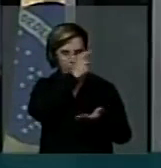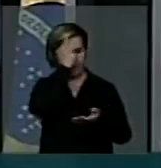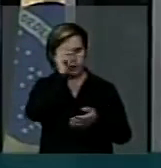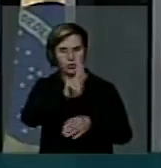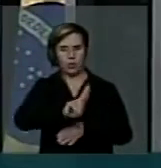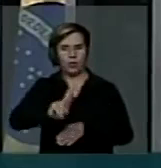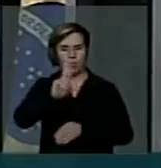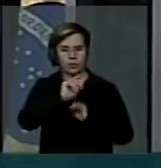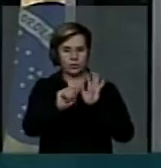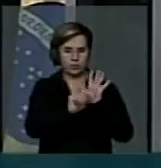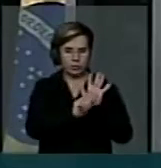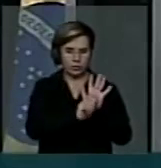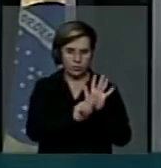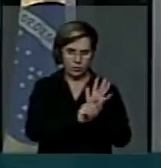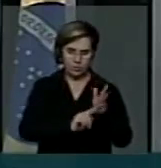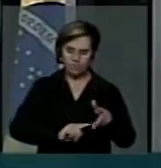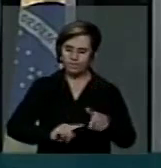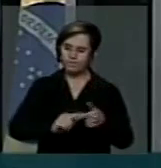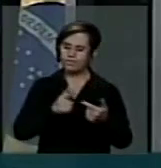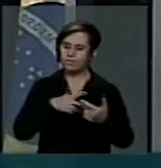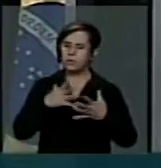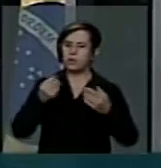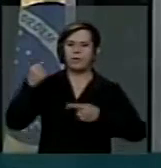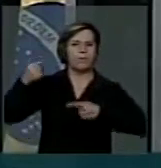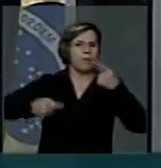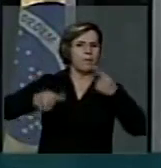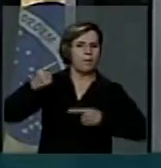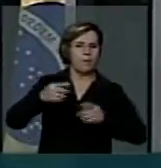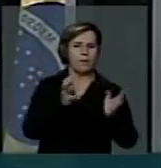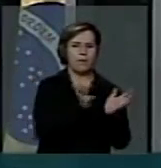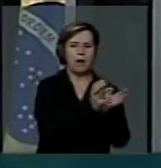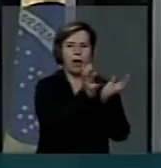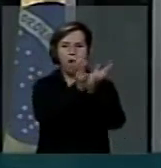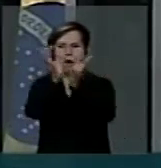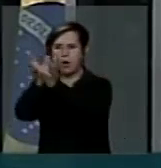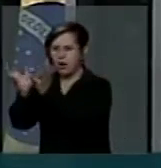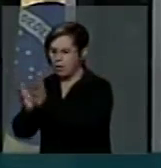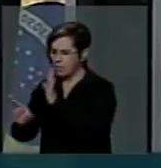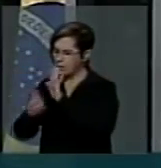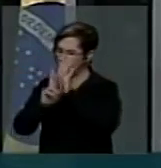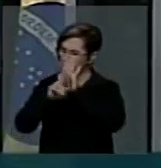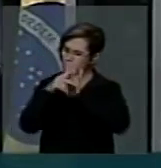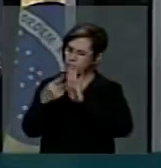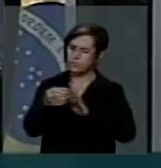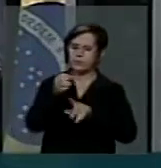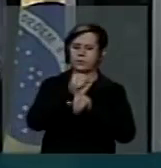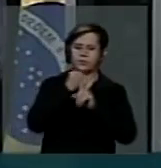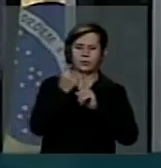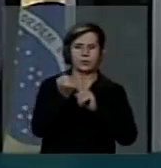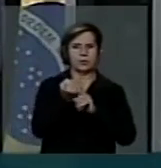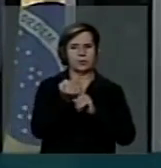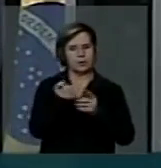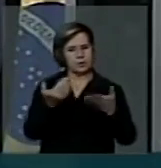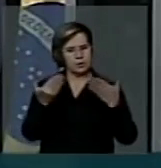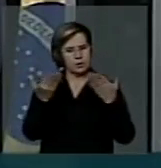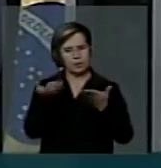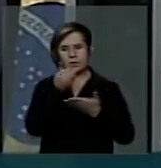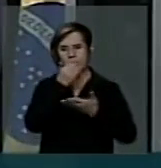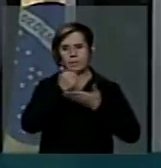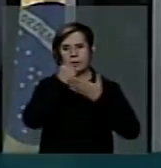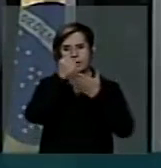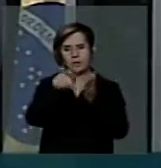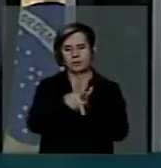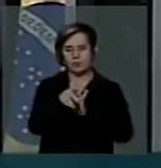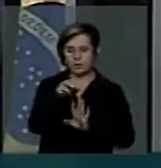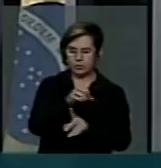suscitou acoloradas discussões entre diversos setores representativos da sociedade, dedicados ao bem-estar social, à